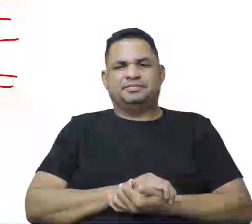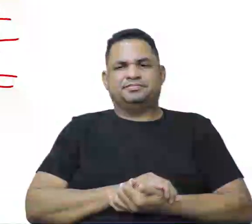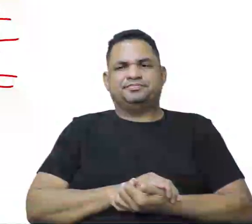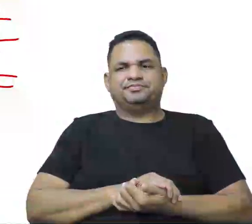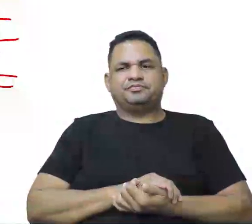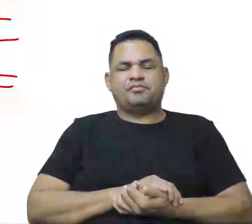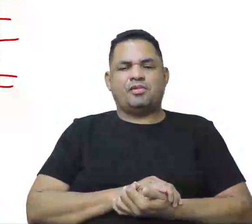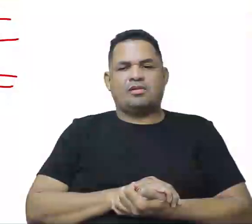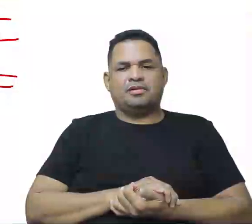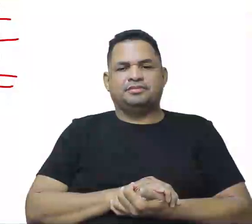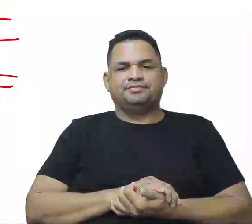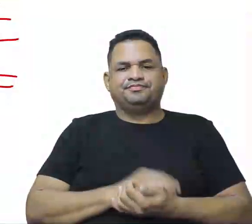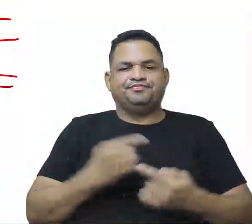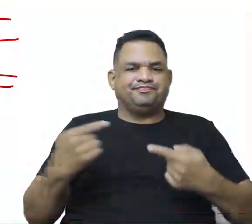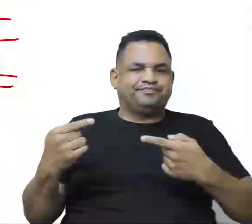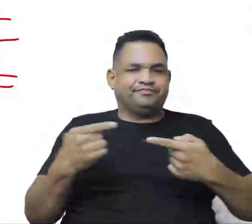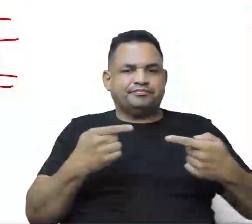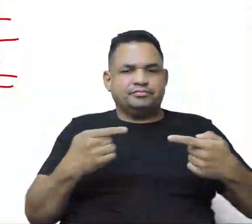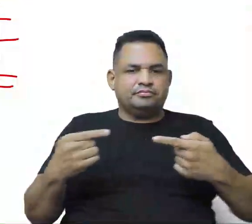da relação